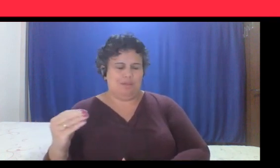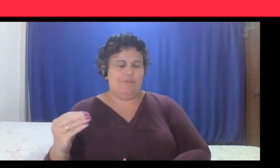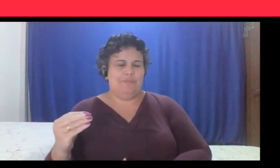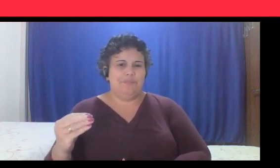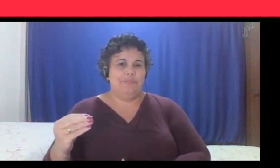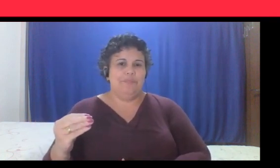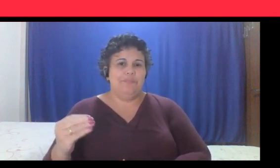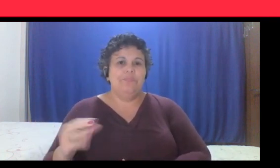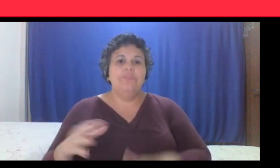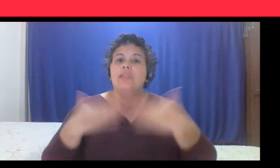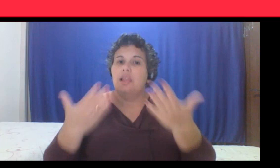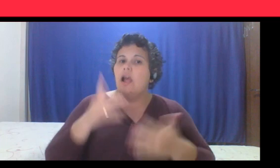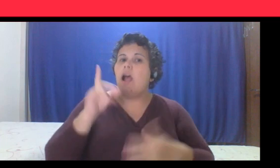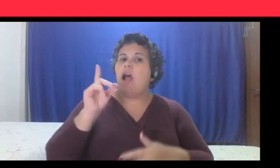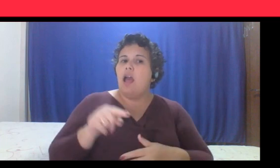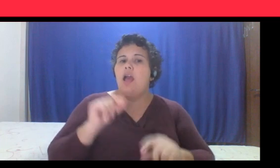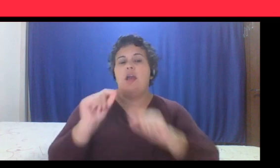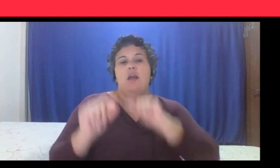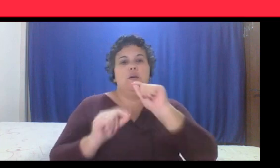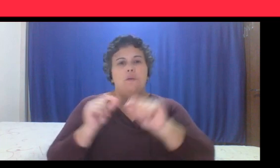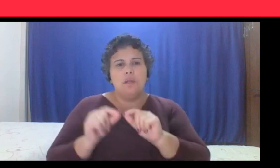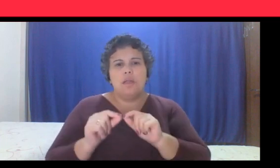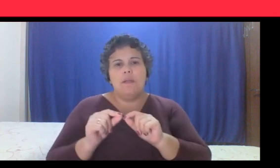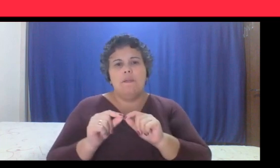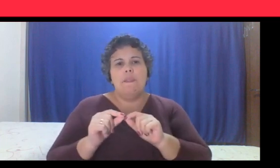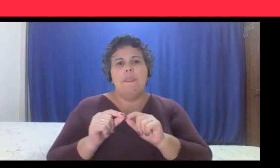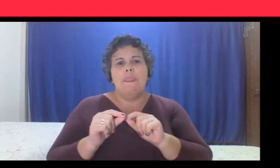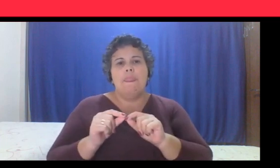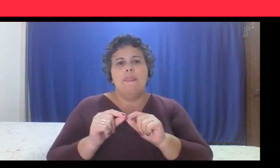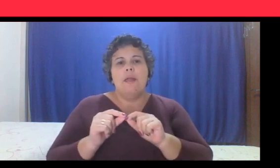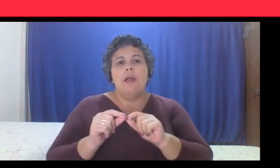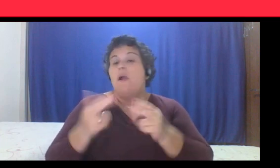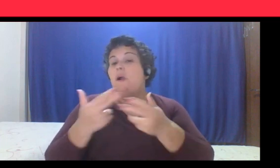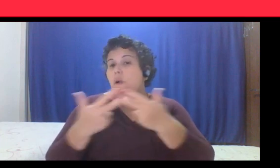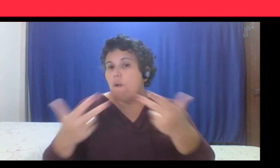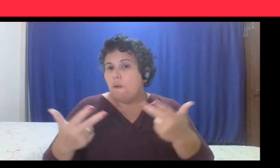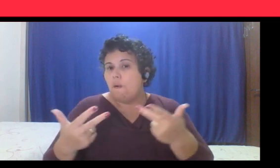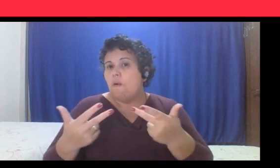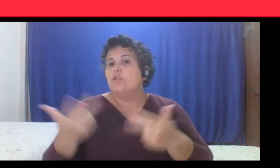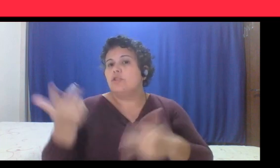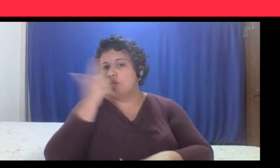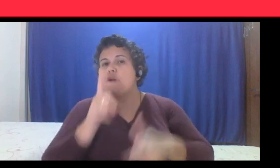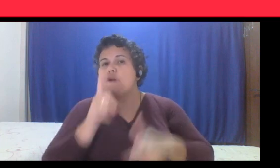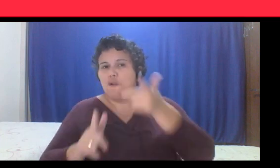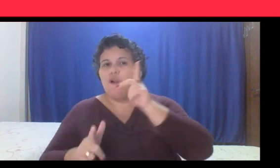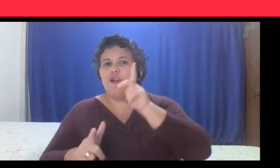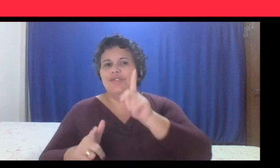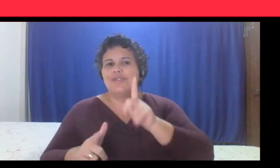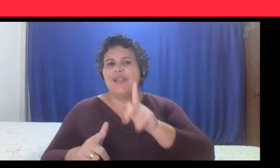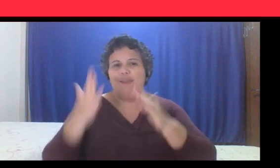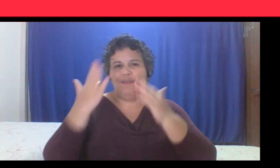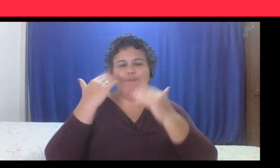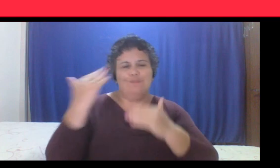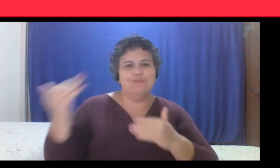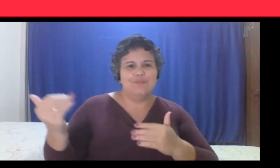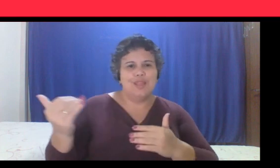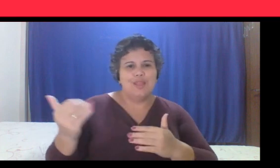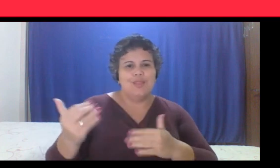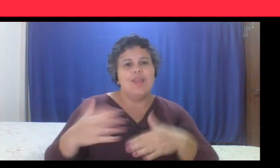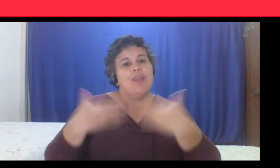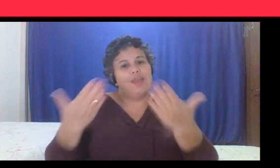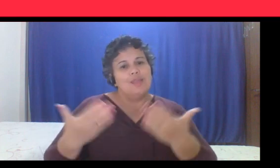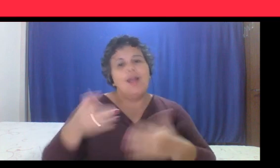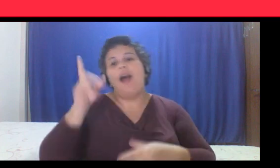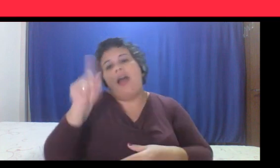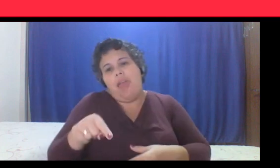é com uma grande dose aí de chance, né, de obter sucesso. pessoal, é